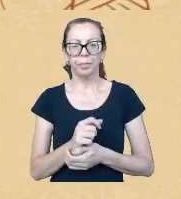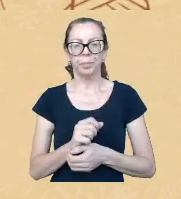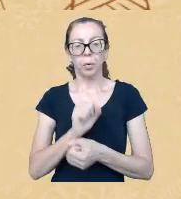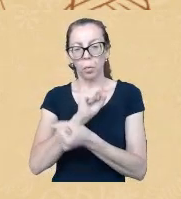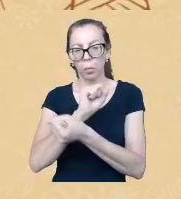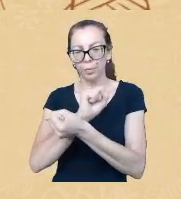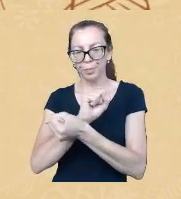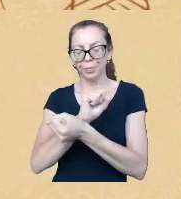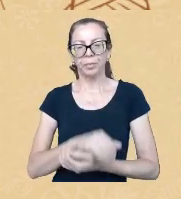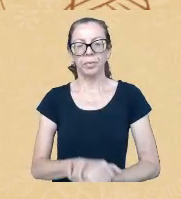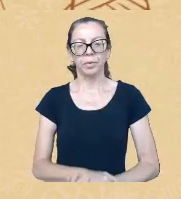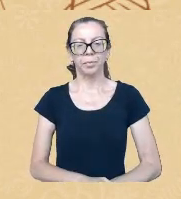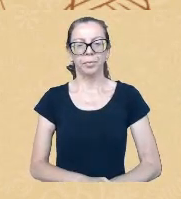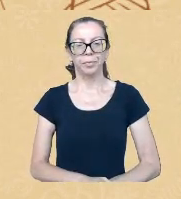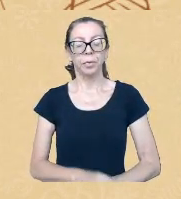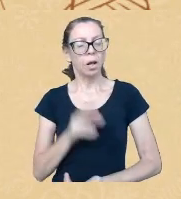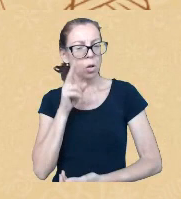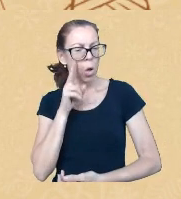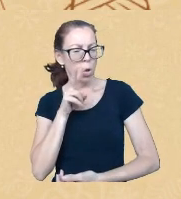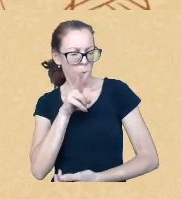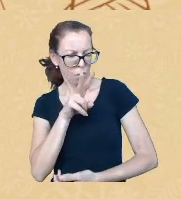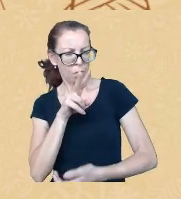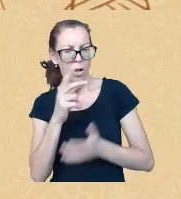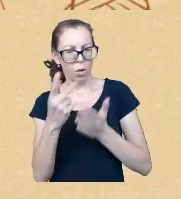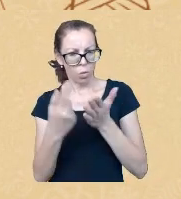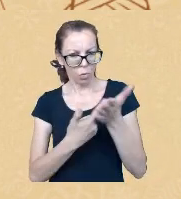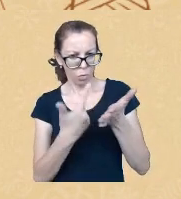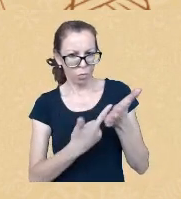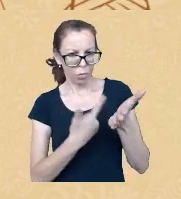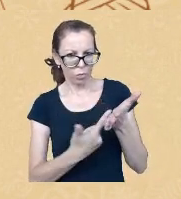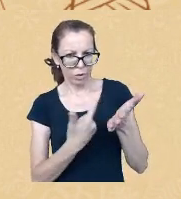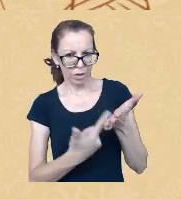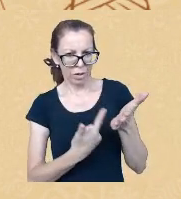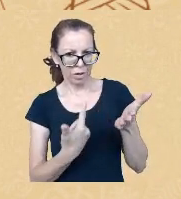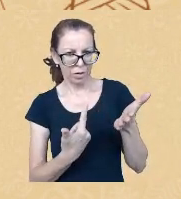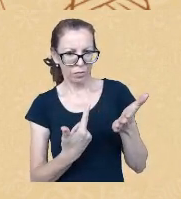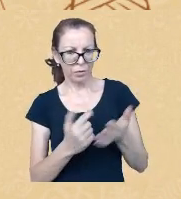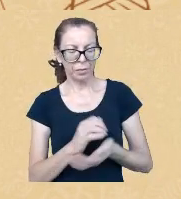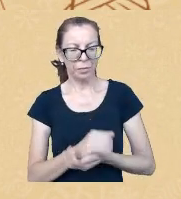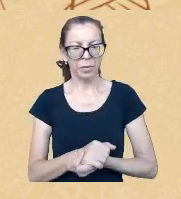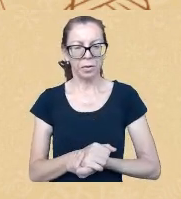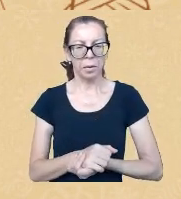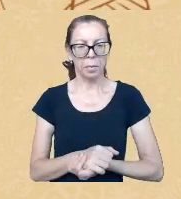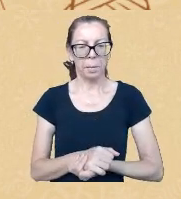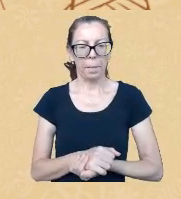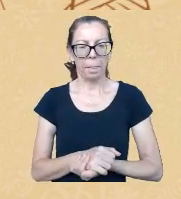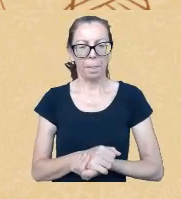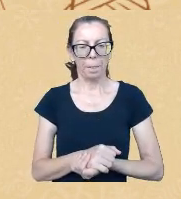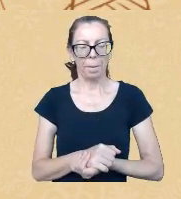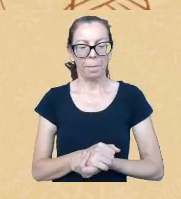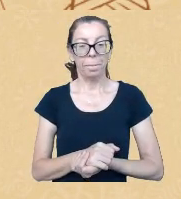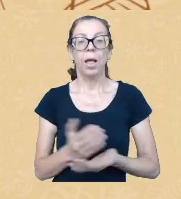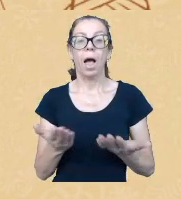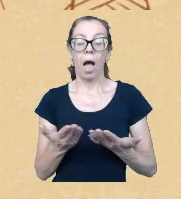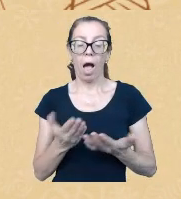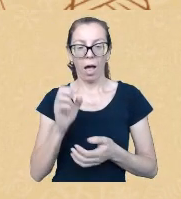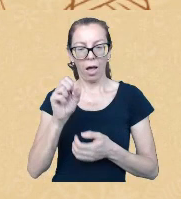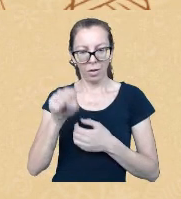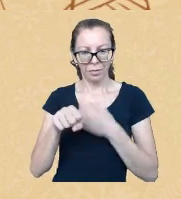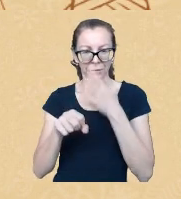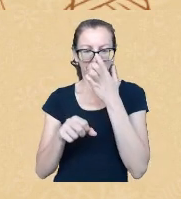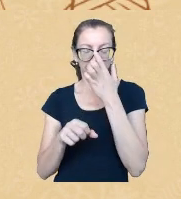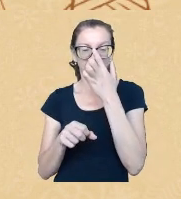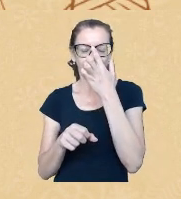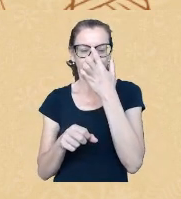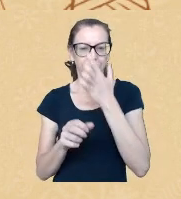vocês estão vendo gente o livro? ainda não gente agora sim está aparecendo